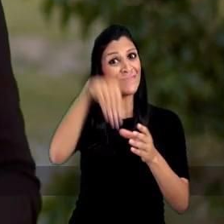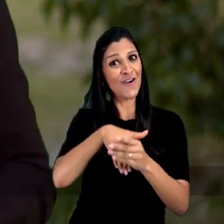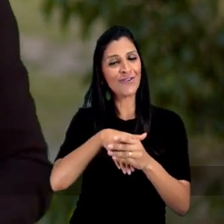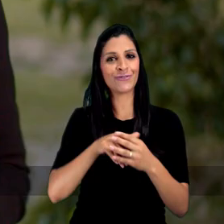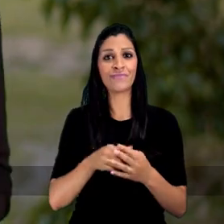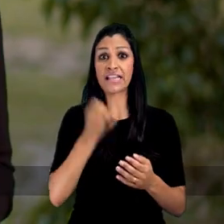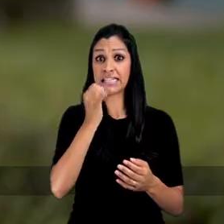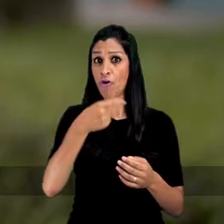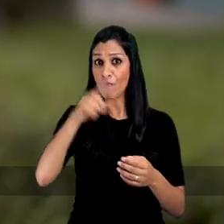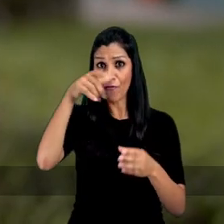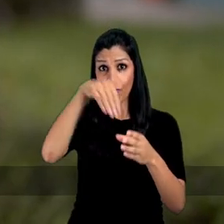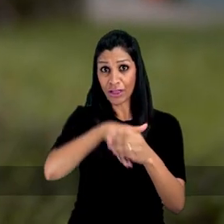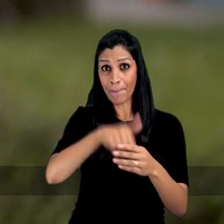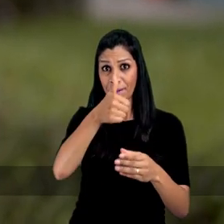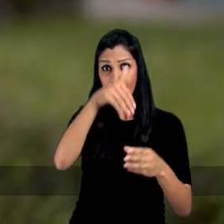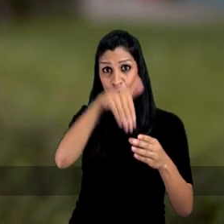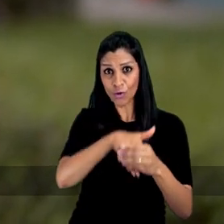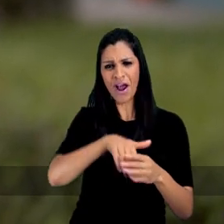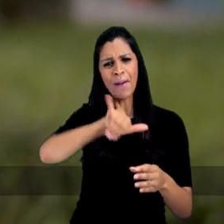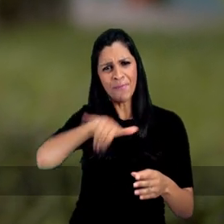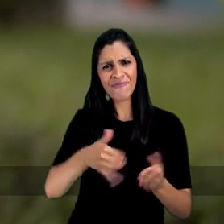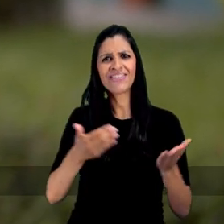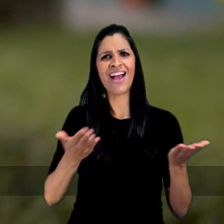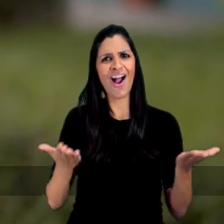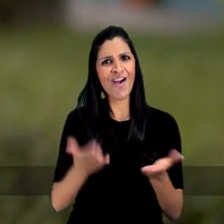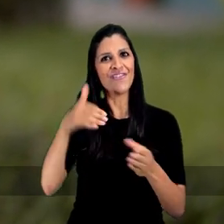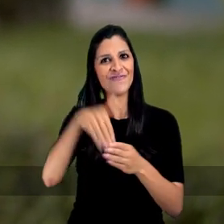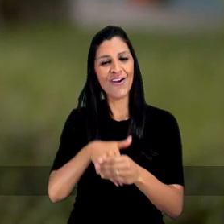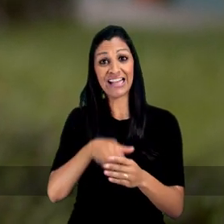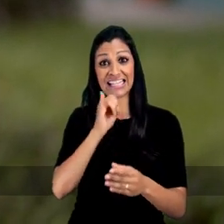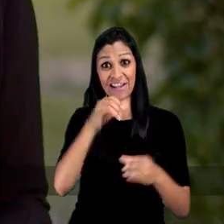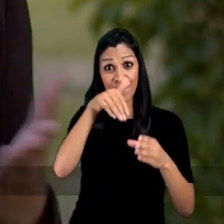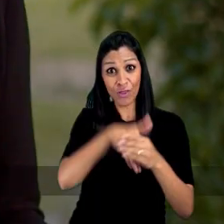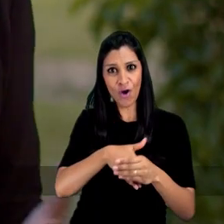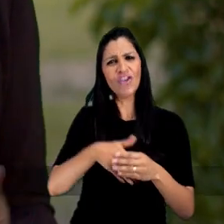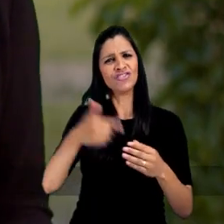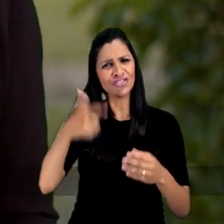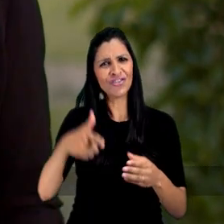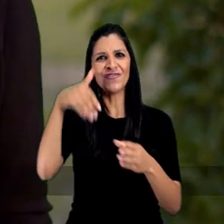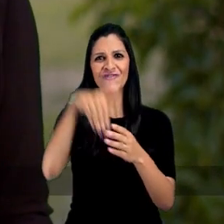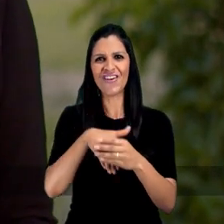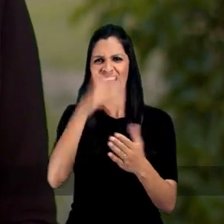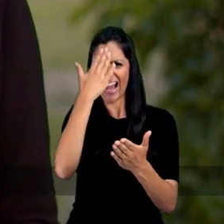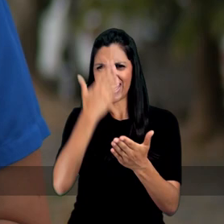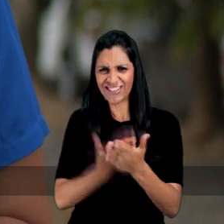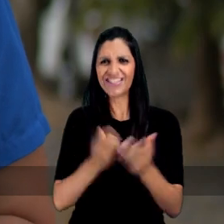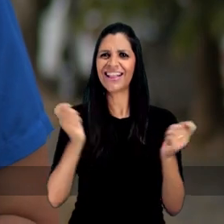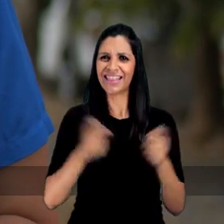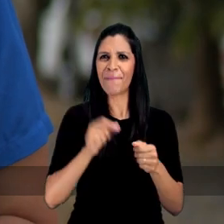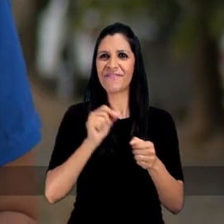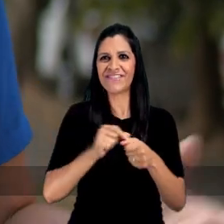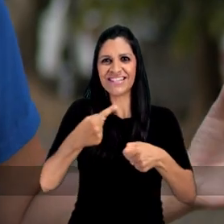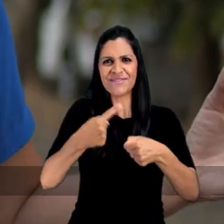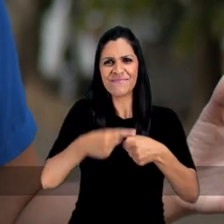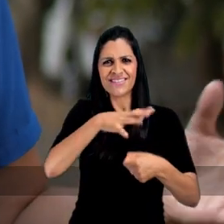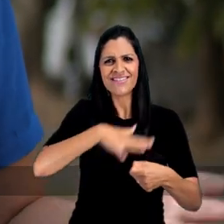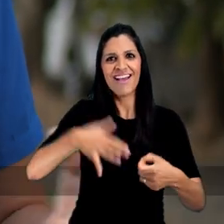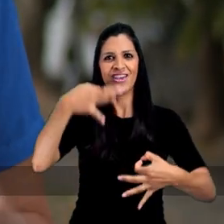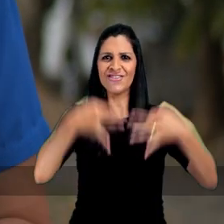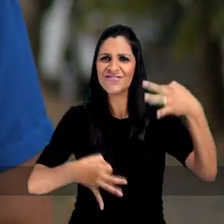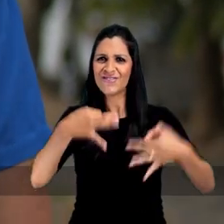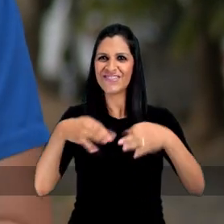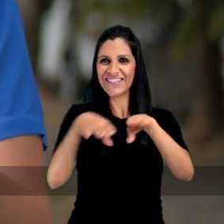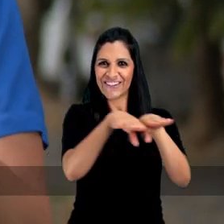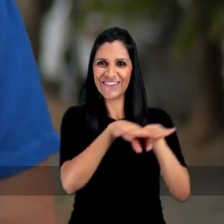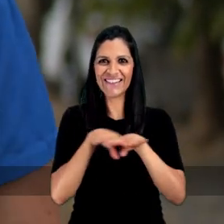depende do teu voto. Se não votou no primeiro turno, vote agora. Se votou, vota de novo. Acredita, tem como fazer